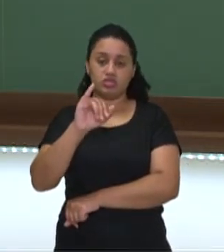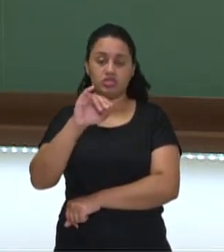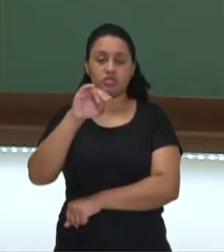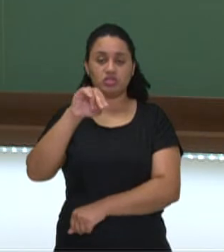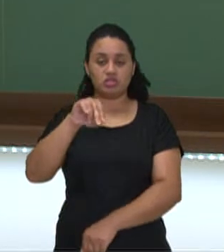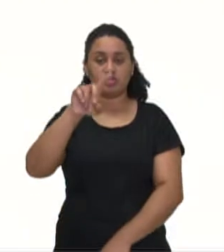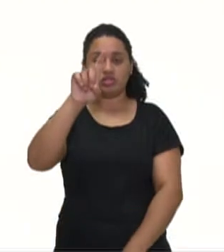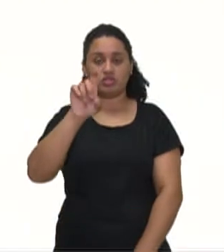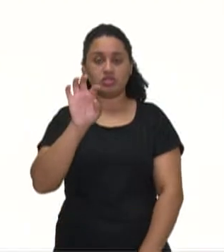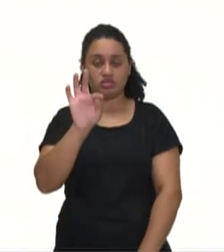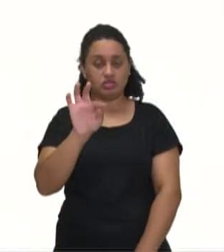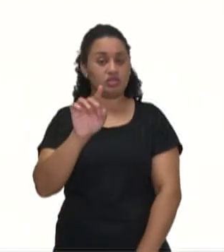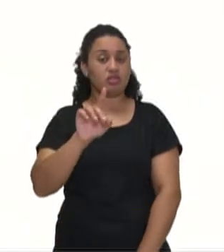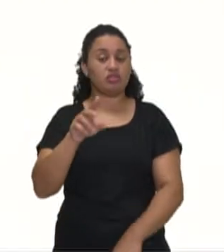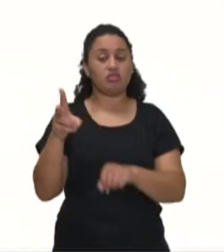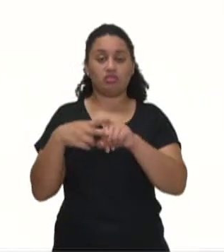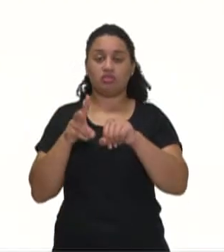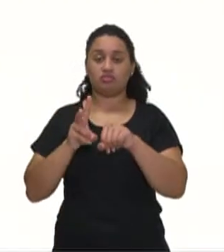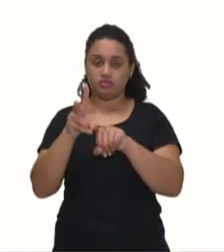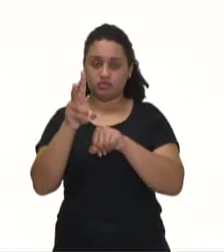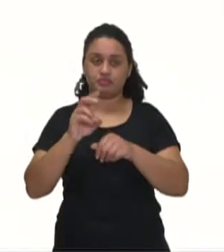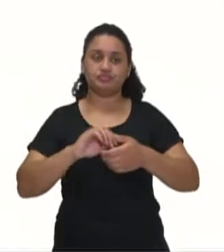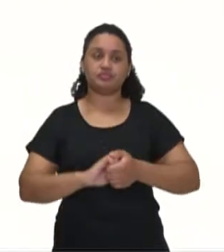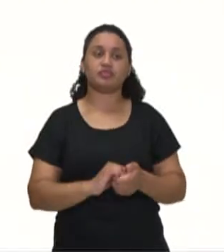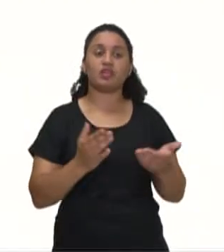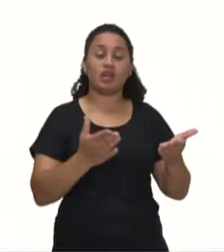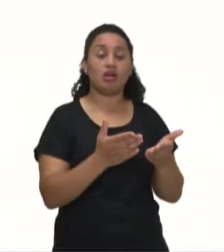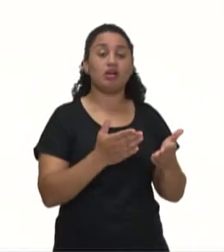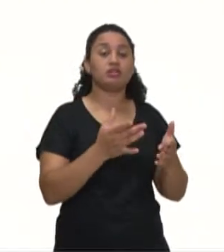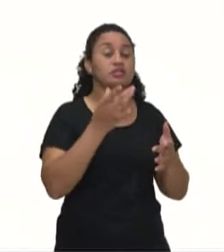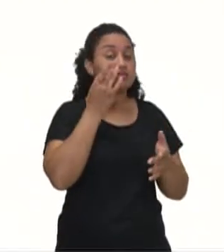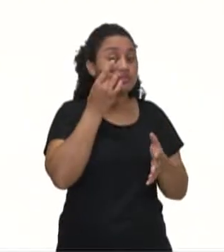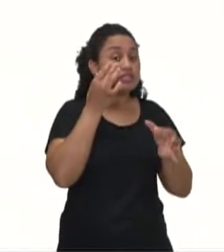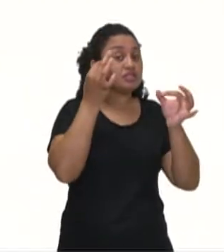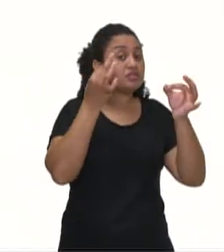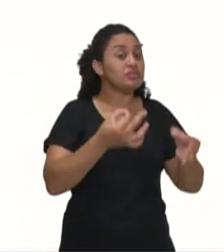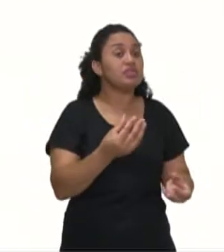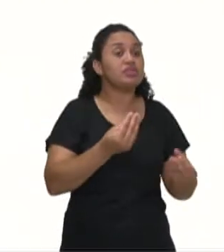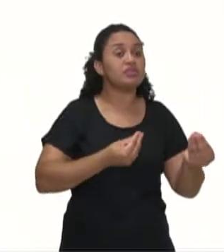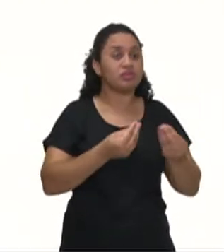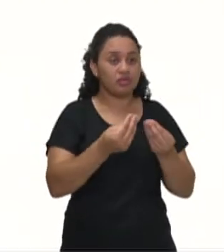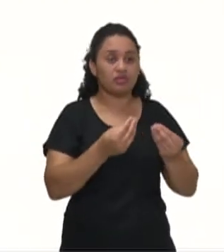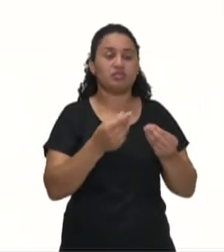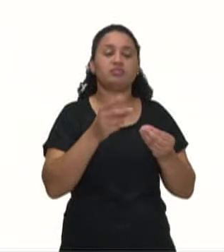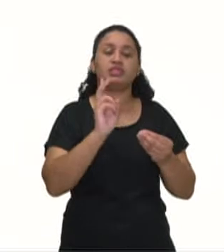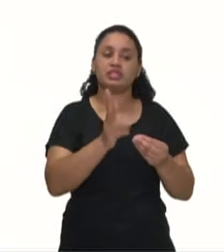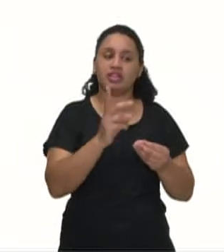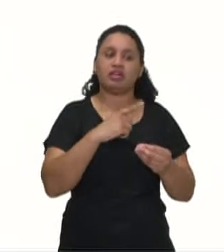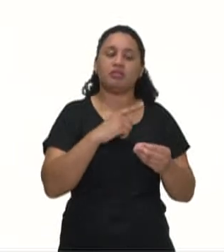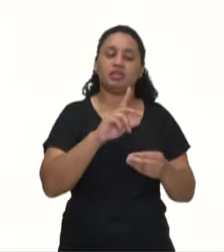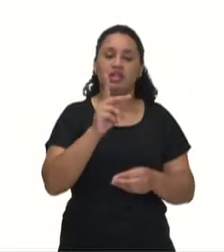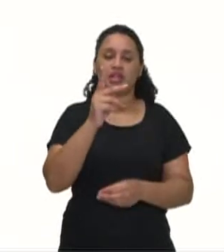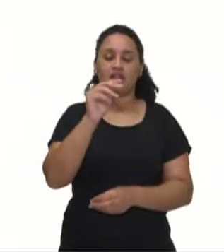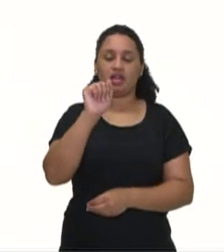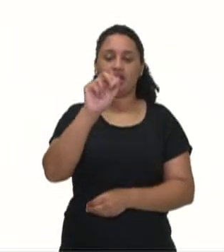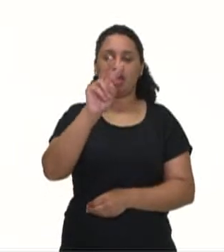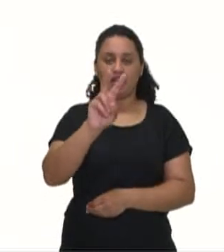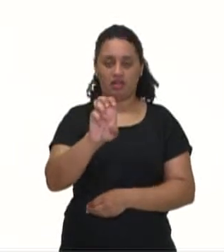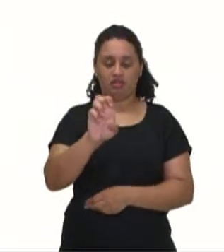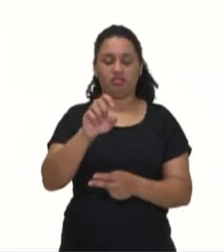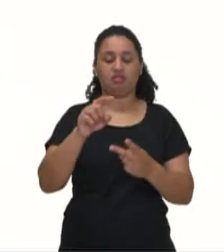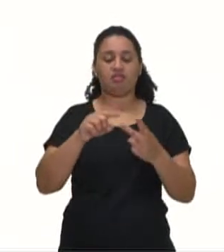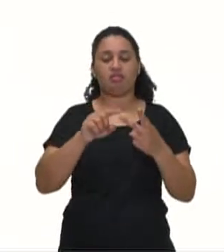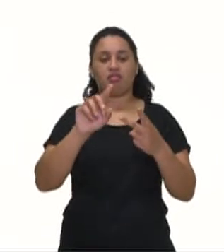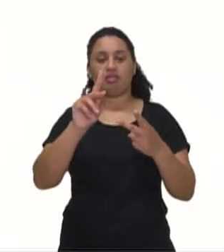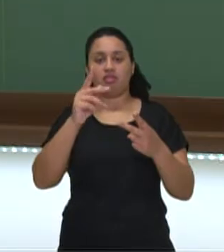E vamos falar agora sobre a estrutura do presente perfeito. Sempre vai ter um verbo auxiliar have ou has e o verbo no participio